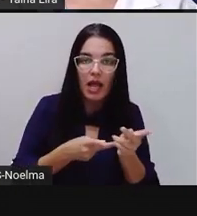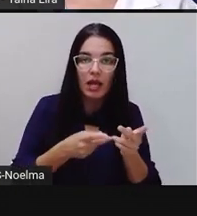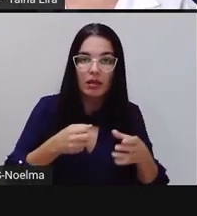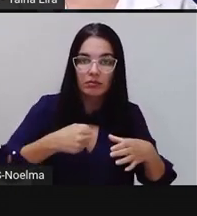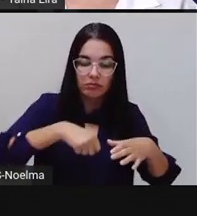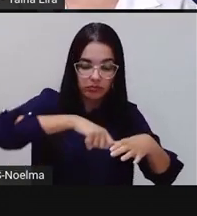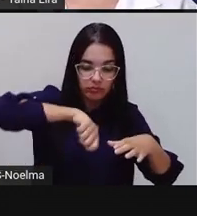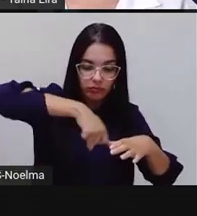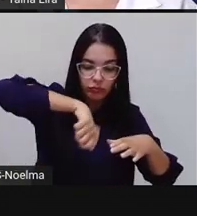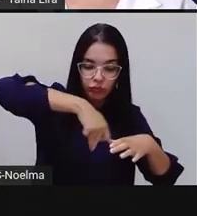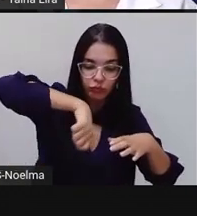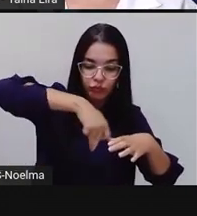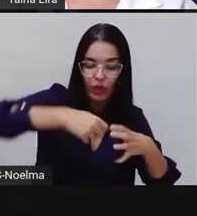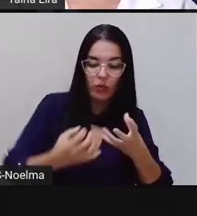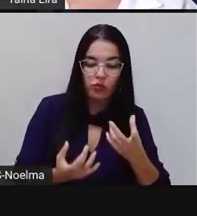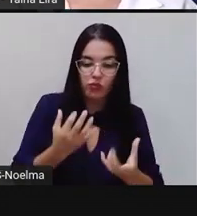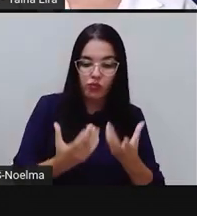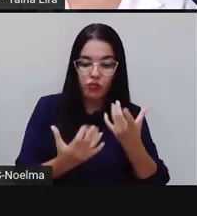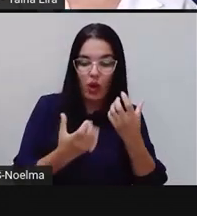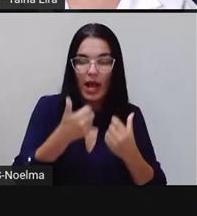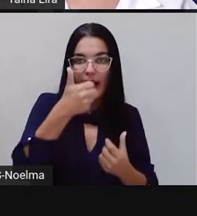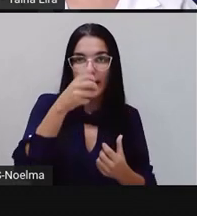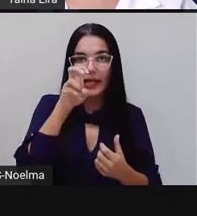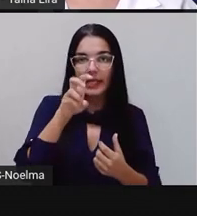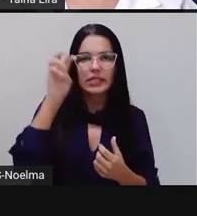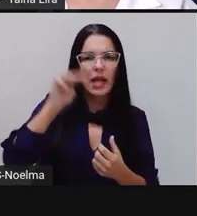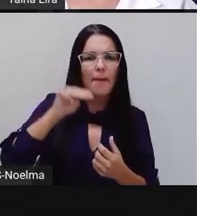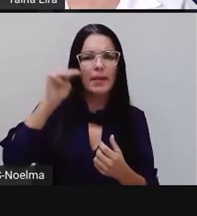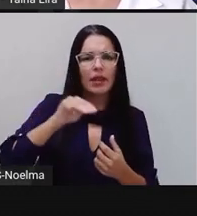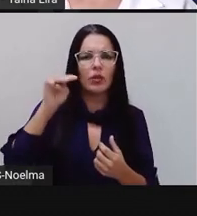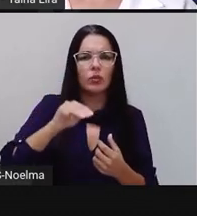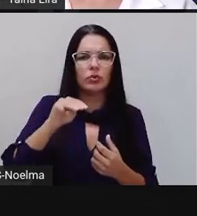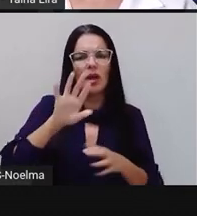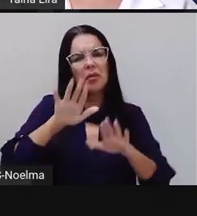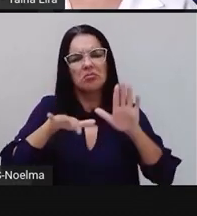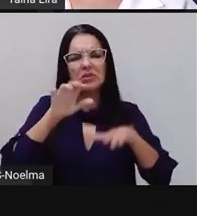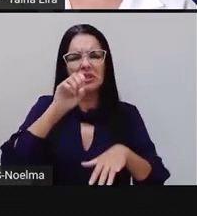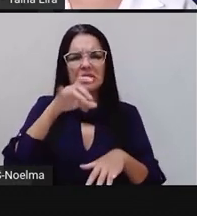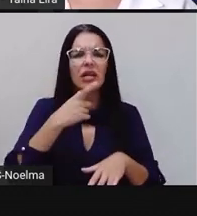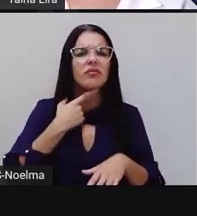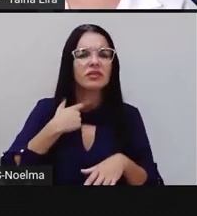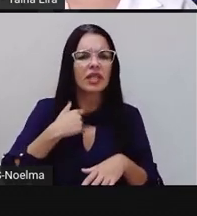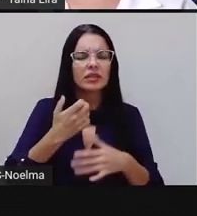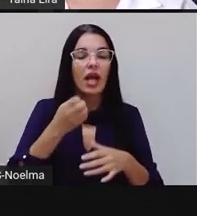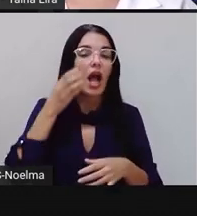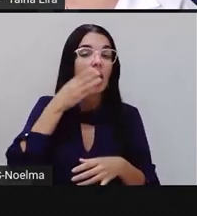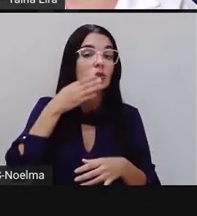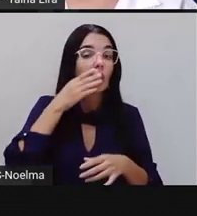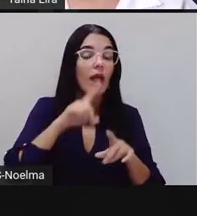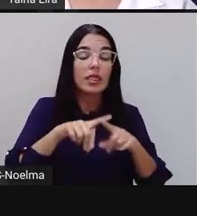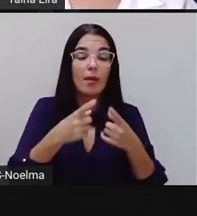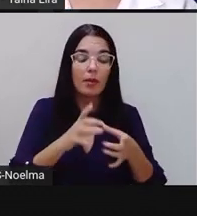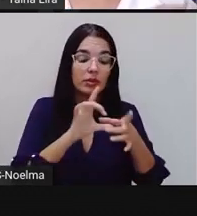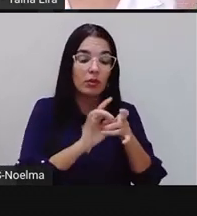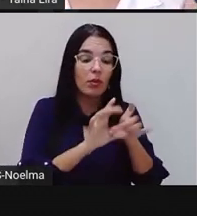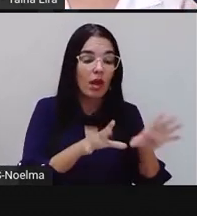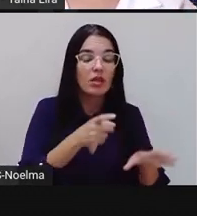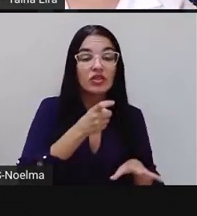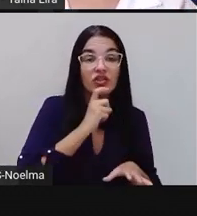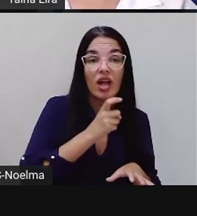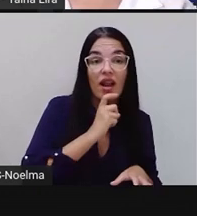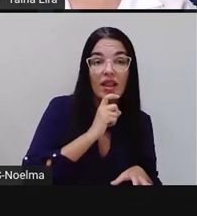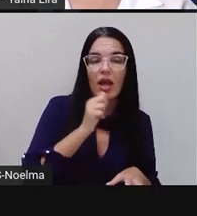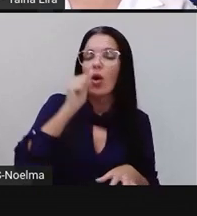minutos. Se desejar, pode colocar um pouco de açúcar. Depois é só deixar esfriar, colocar na